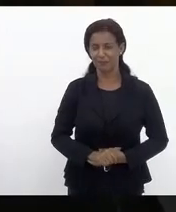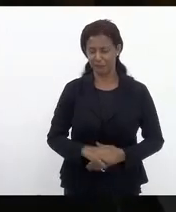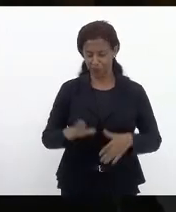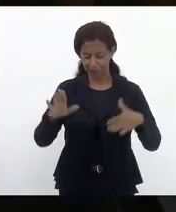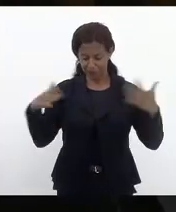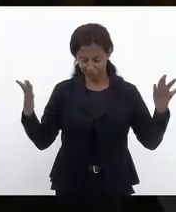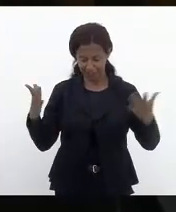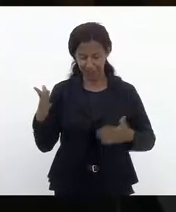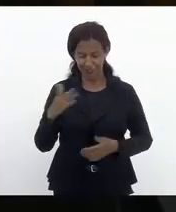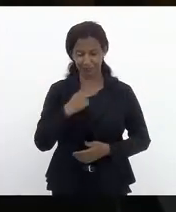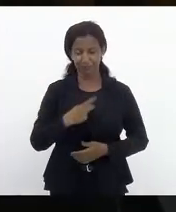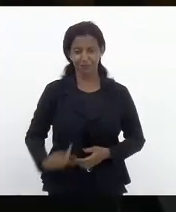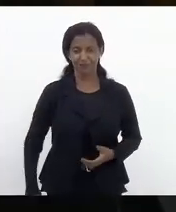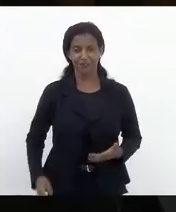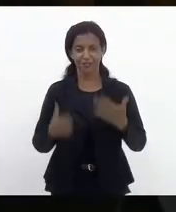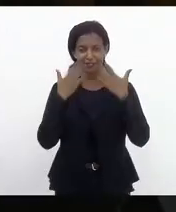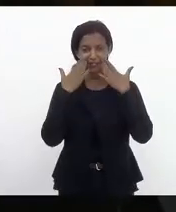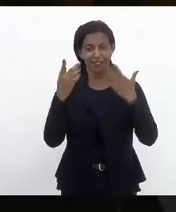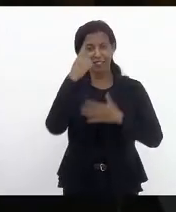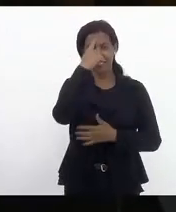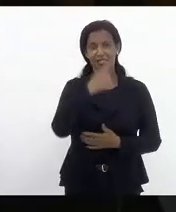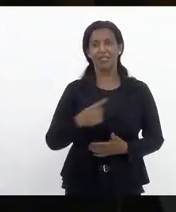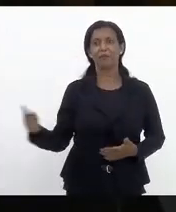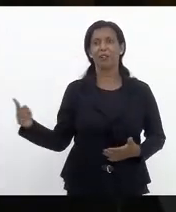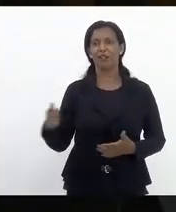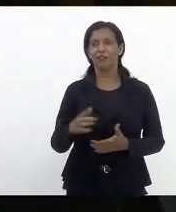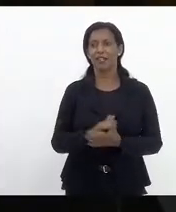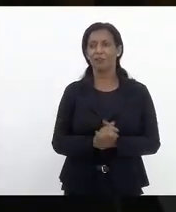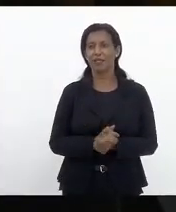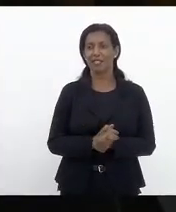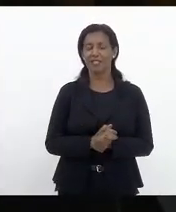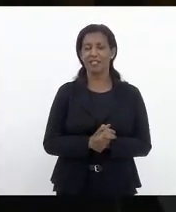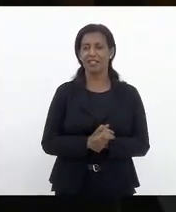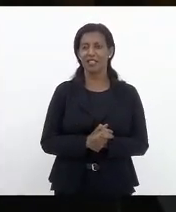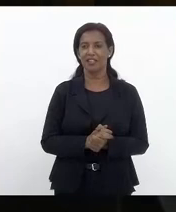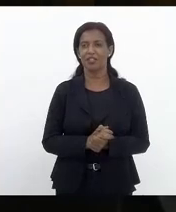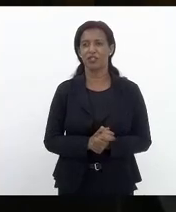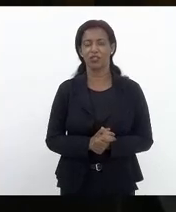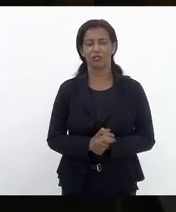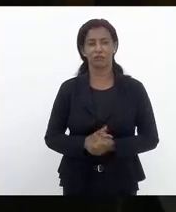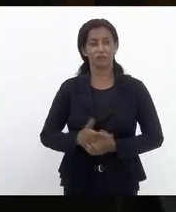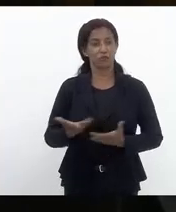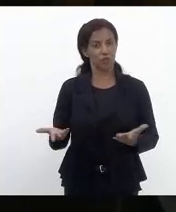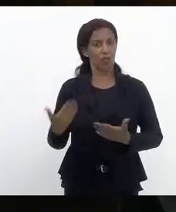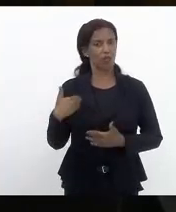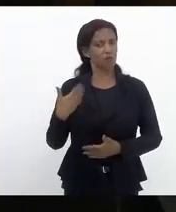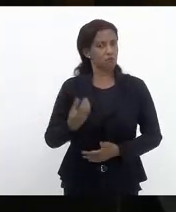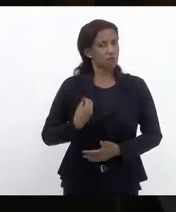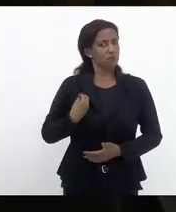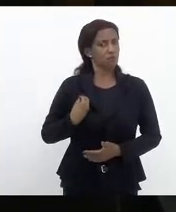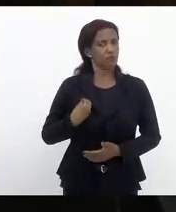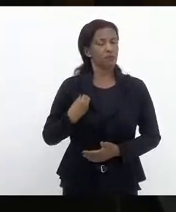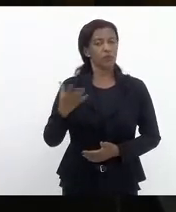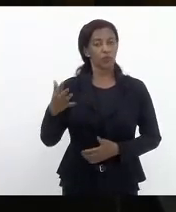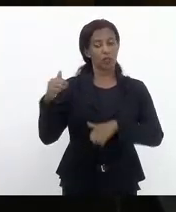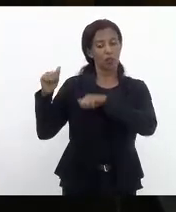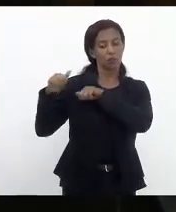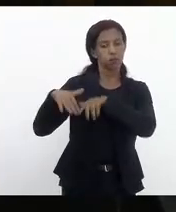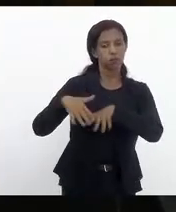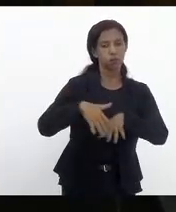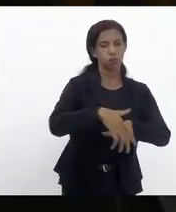presidente eu já me manifestei aqui essa semana estive presente por óbvio nas manifestações